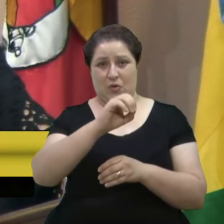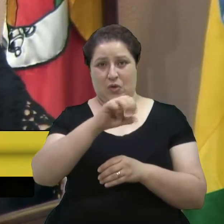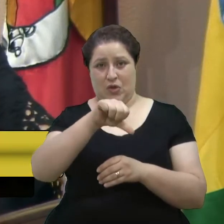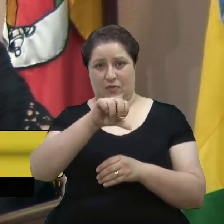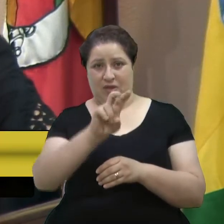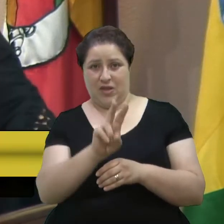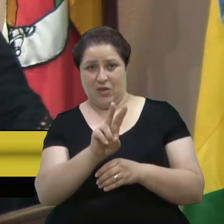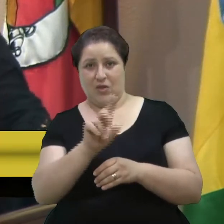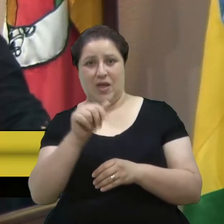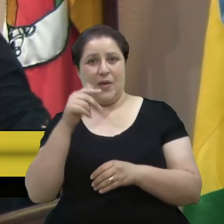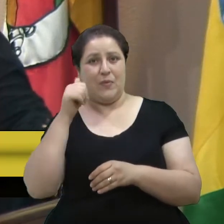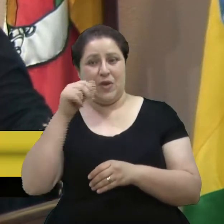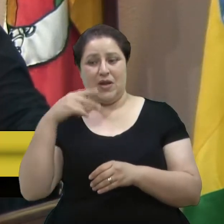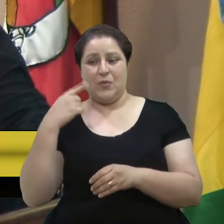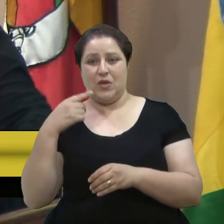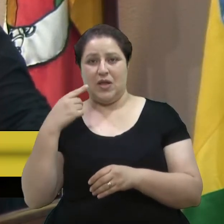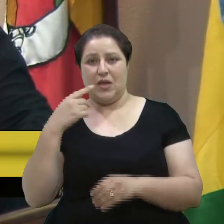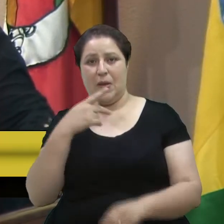Alba, isso, obrigada.